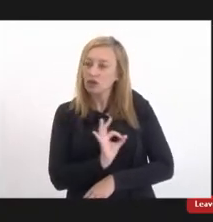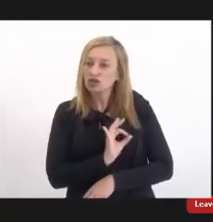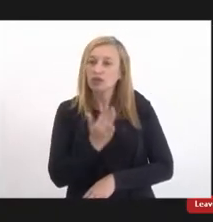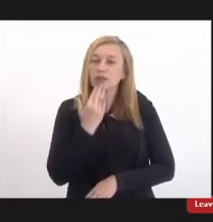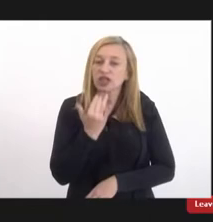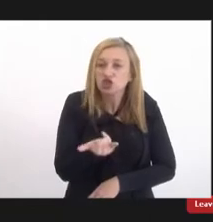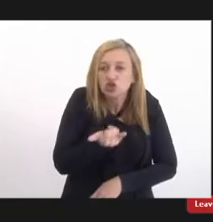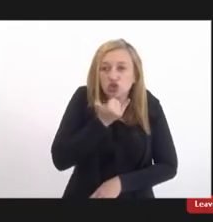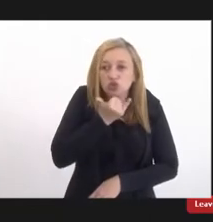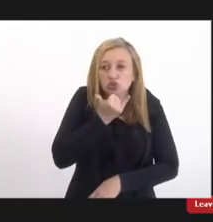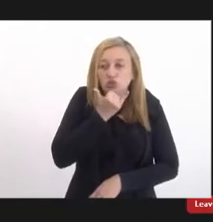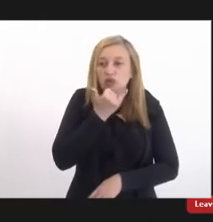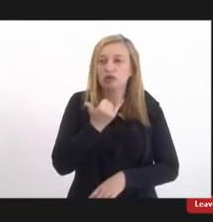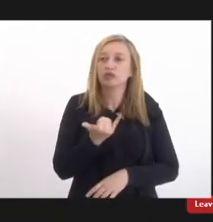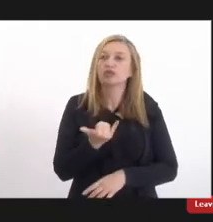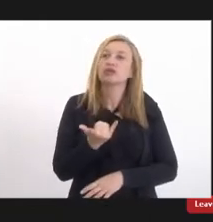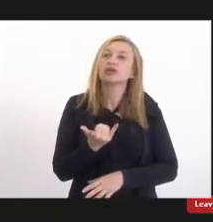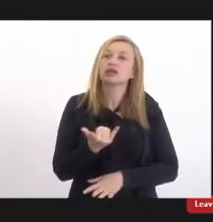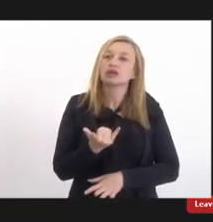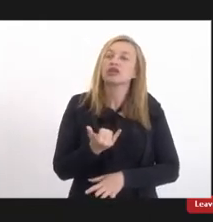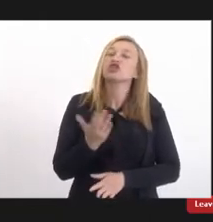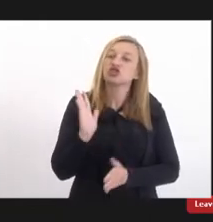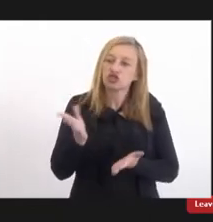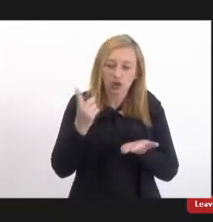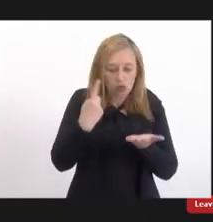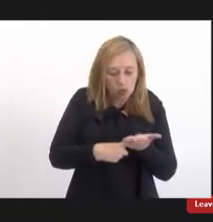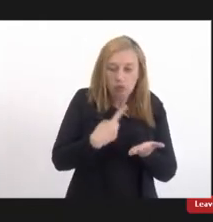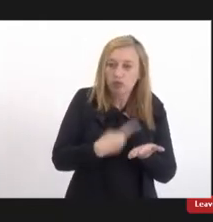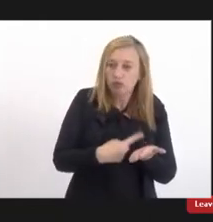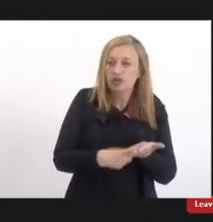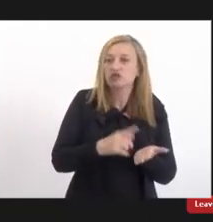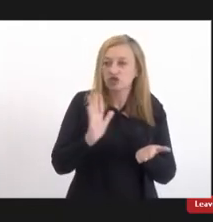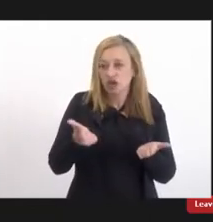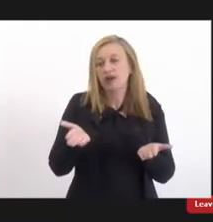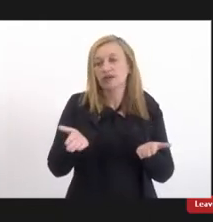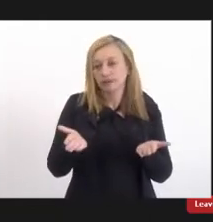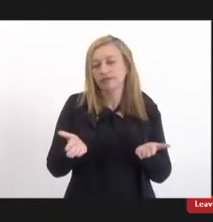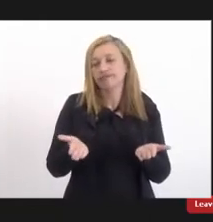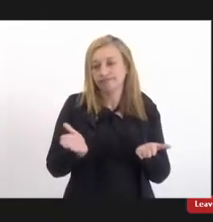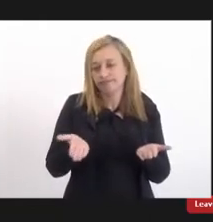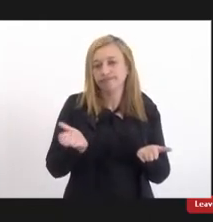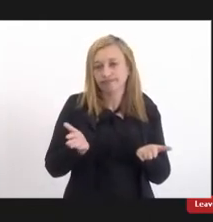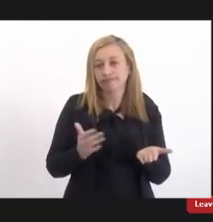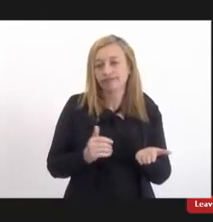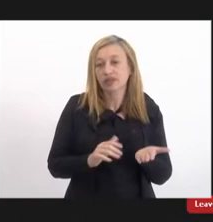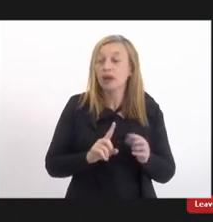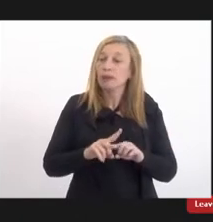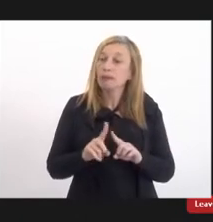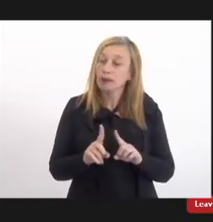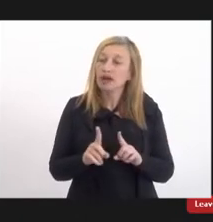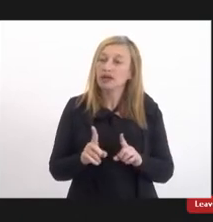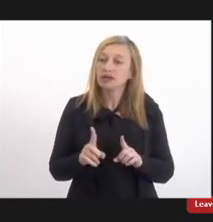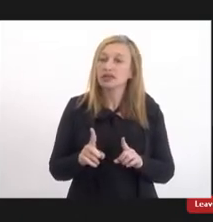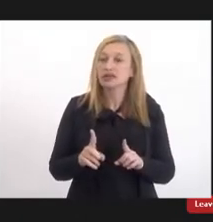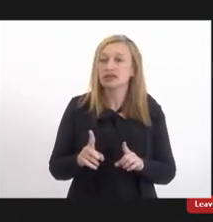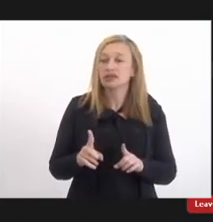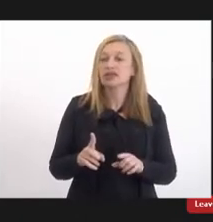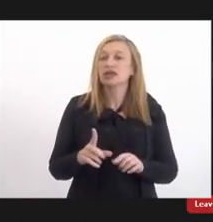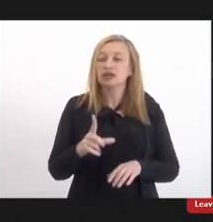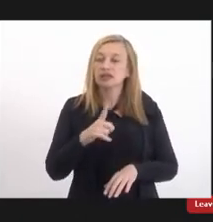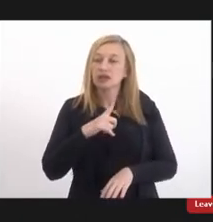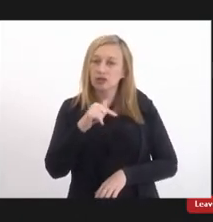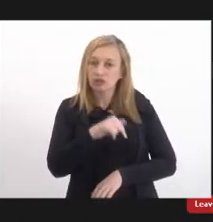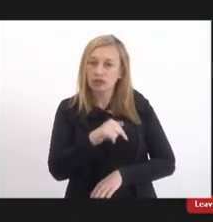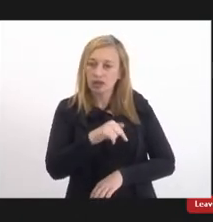mas ela tinha já um compromisso agendado anteriormente agendado mas está aqui também um